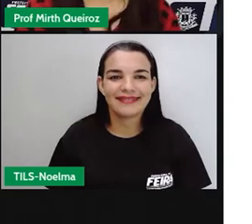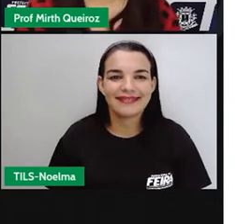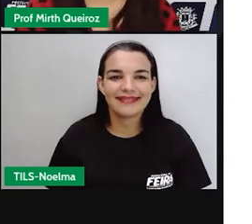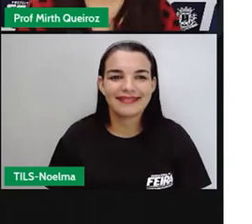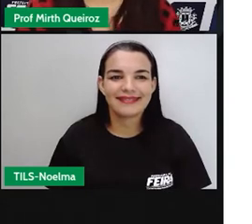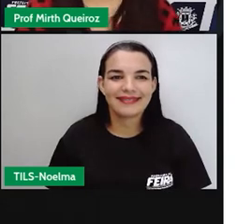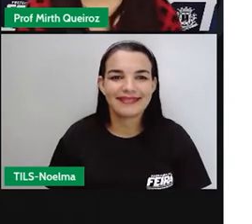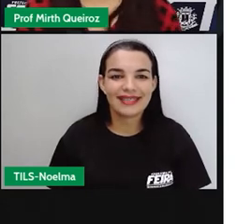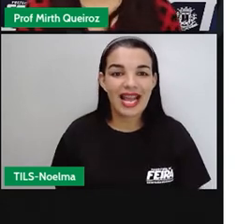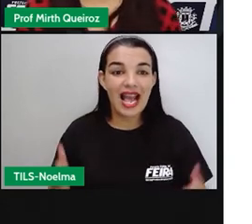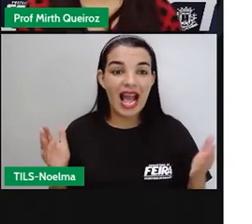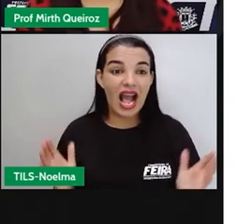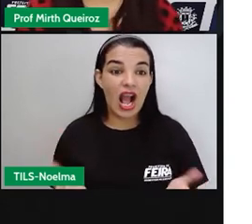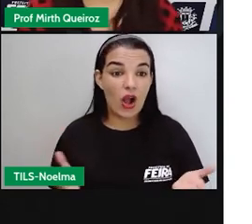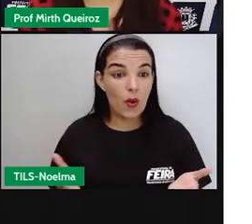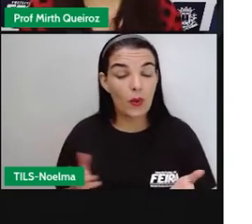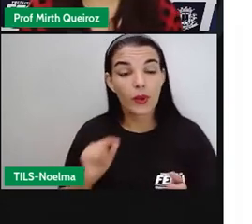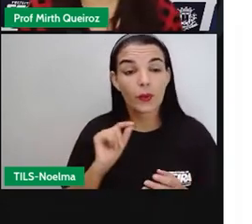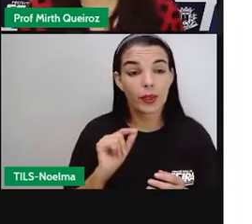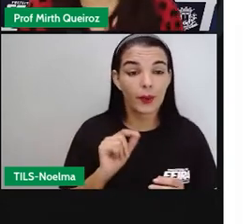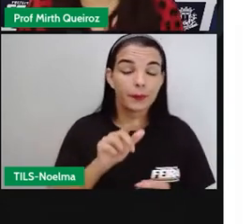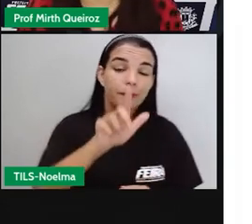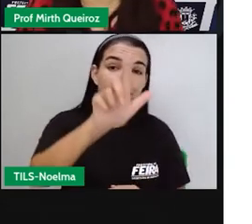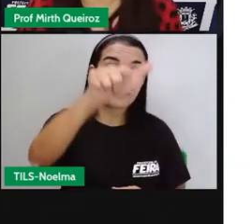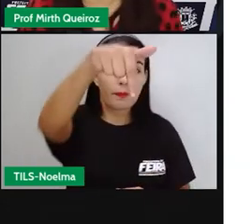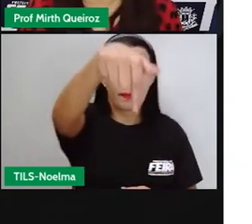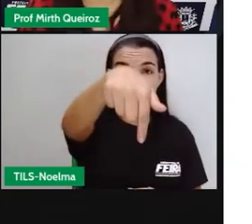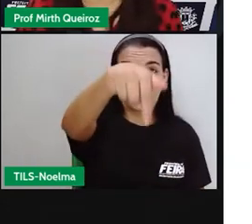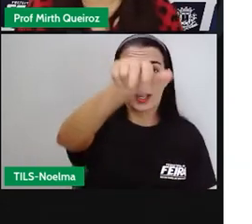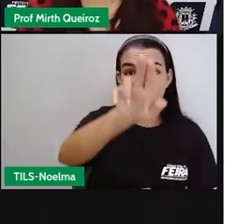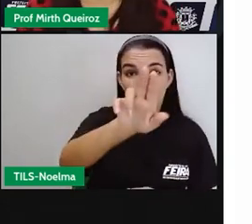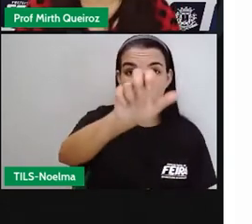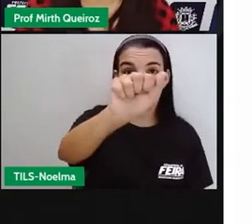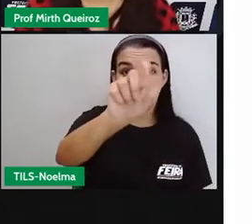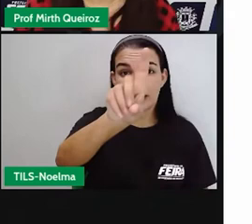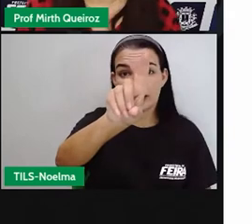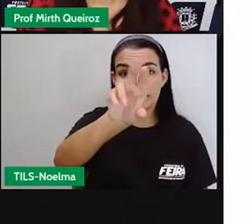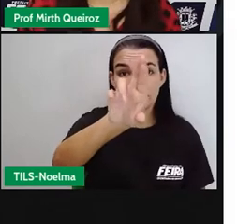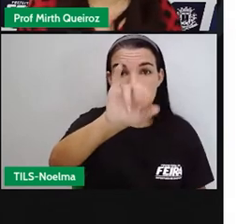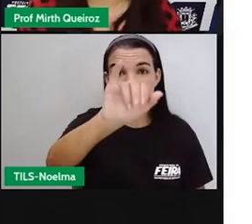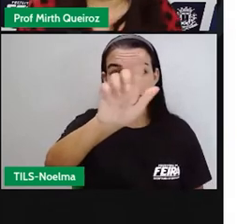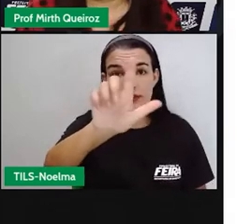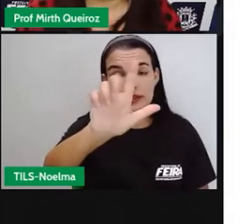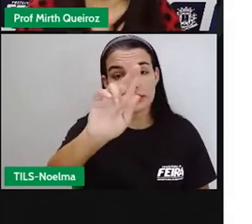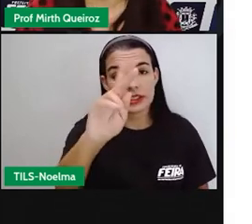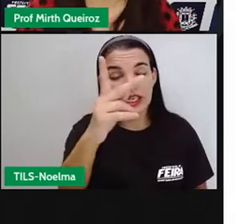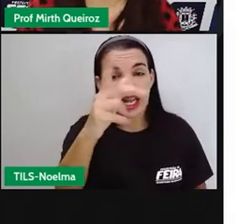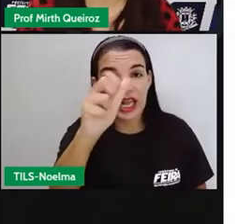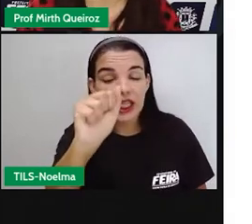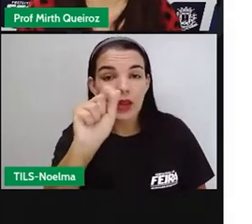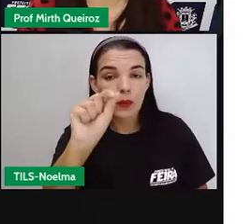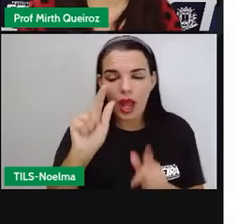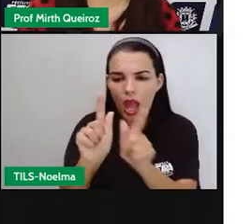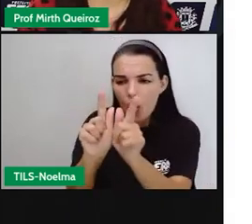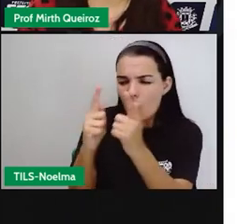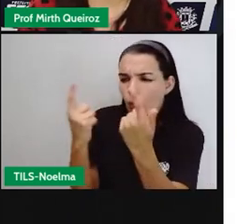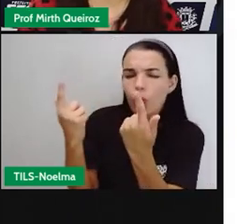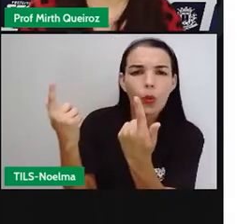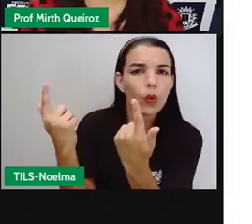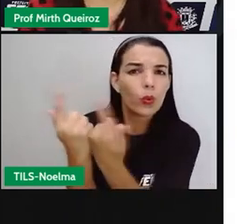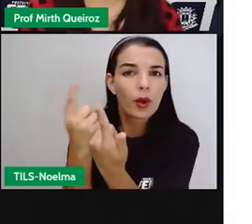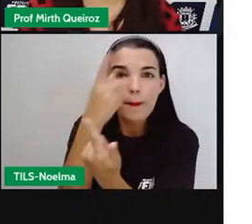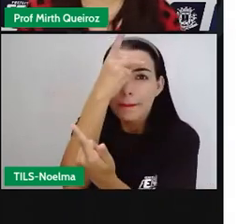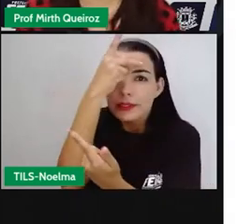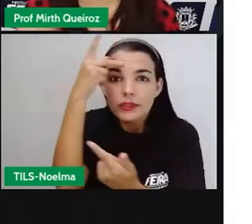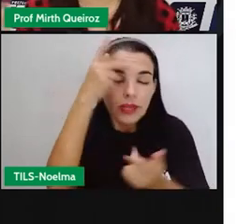A quadrilha. A quadrilha além de ser uma dança é também uma brincadeira junina, né? Há também as quadrilhas improvisadas,